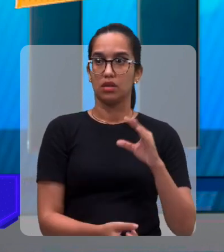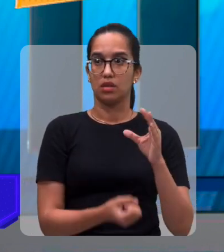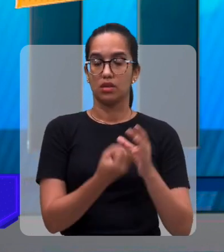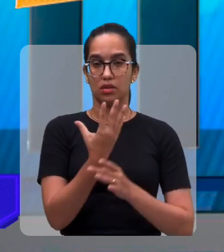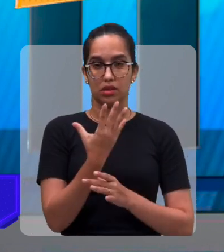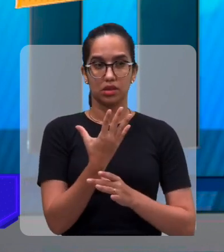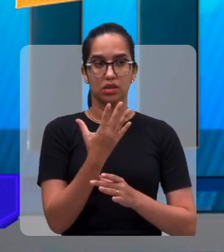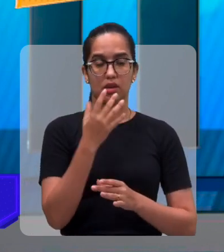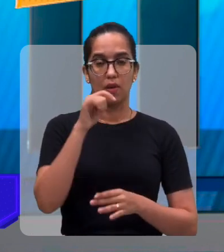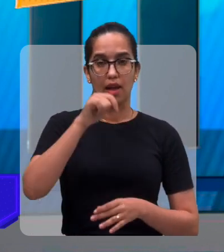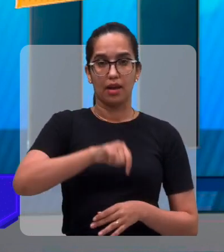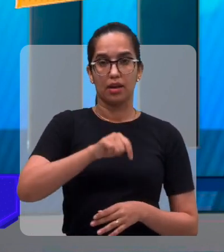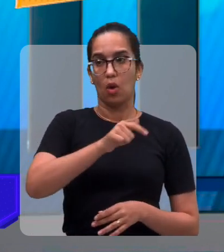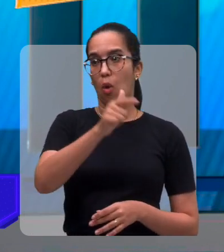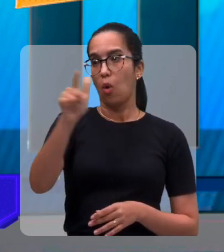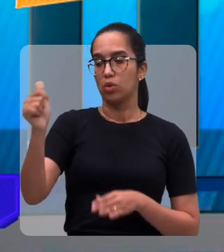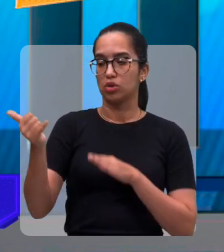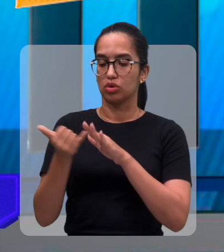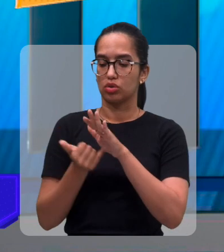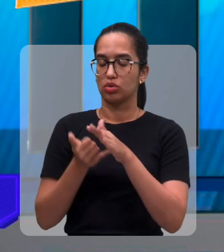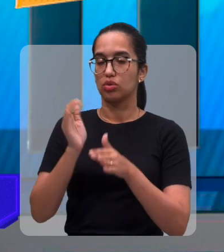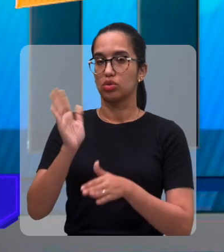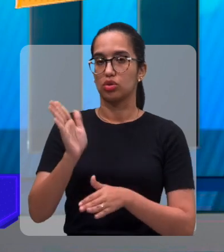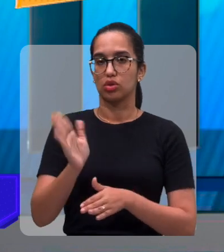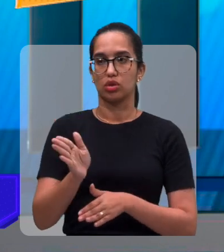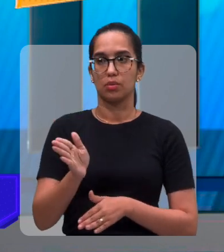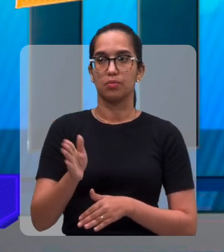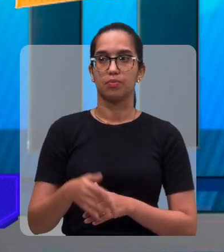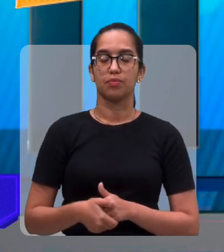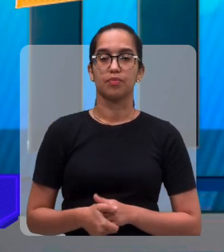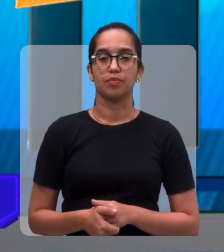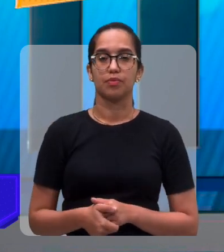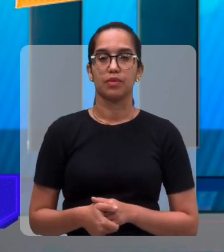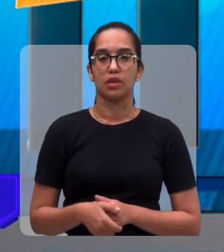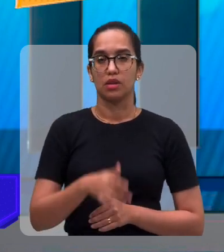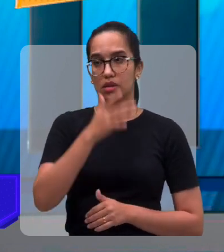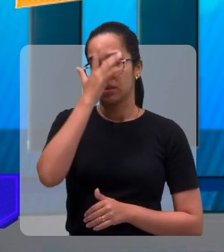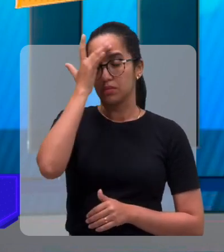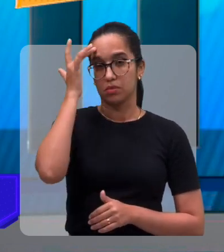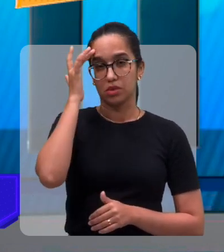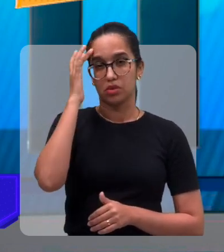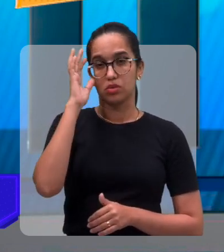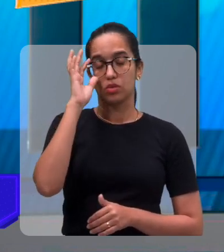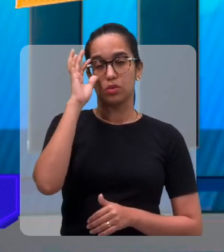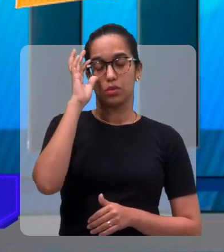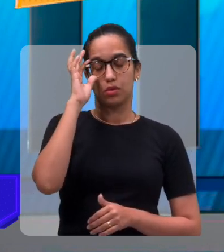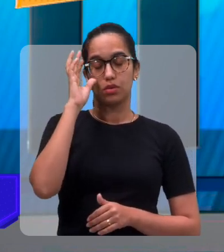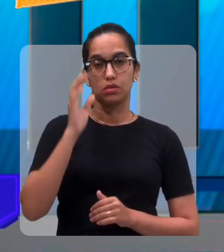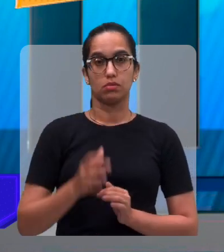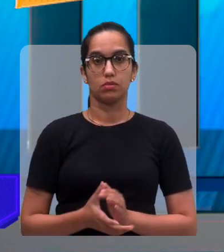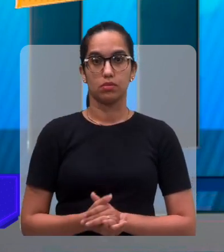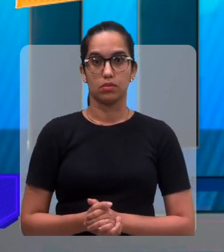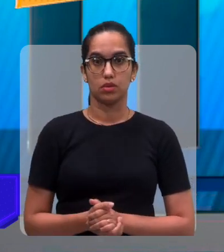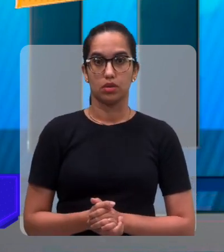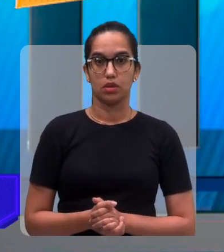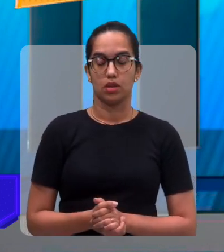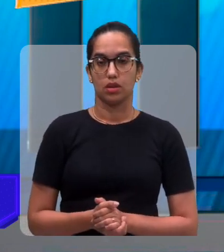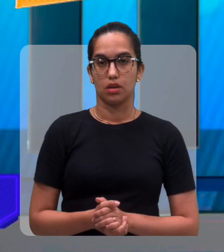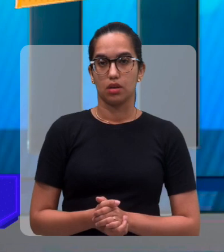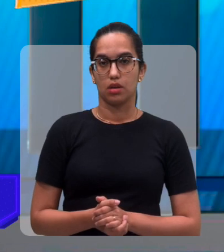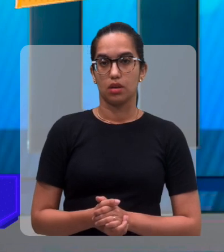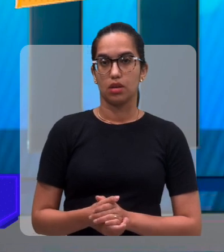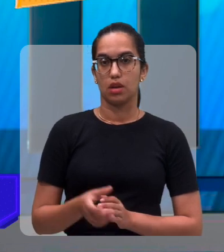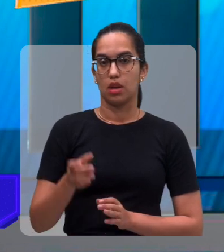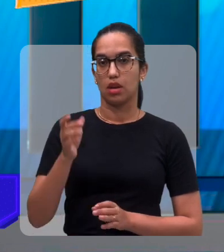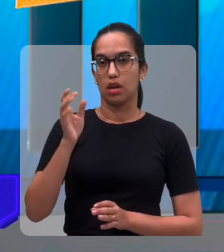foi uma delas, mas em outras instituições já aconteceu isso, das pessoas levarem, além daquelas pessoas que